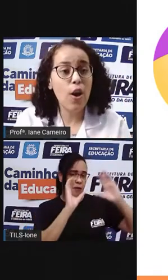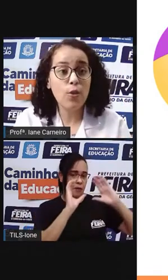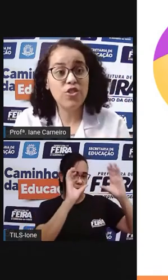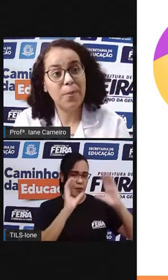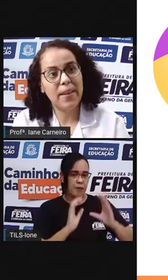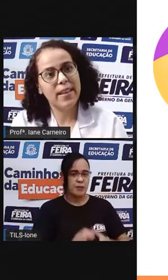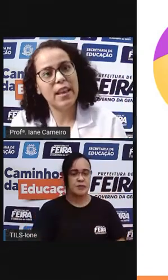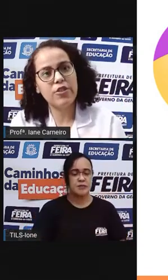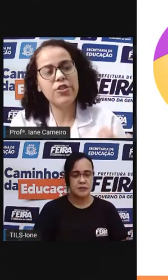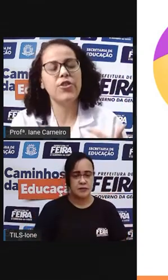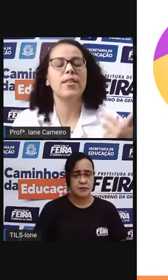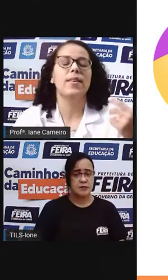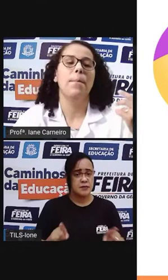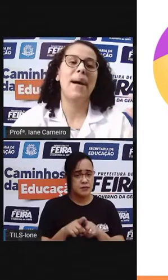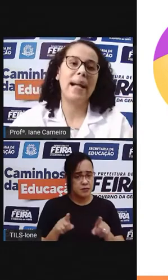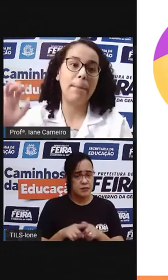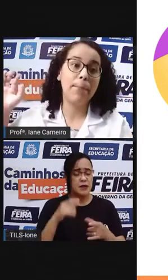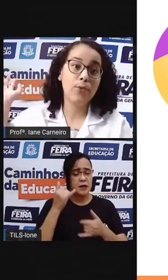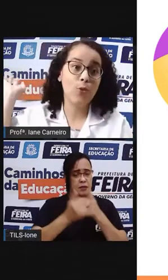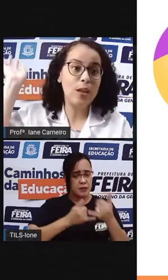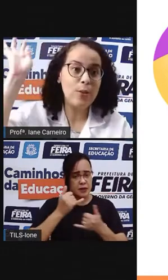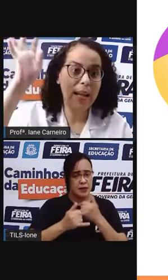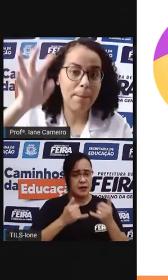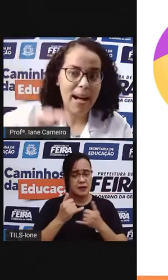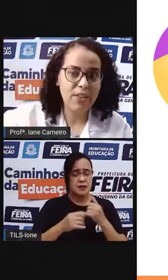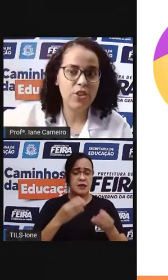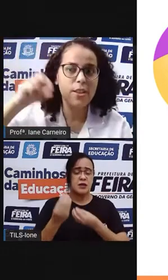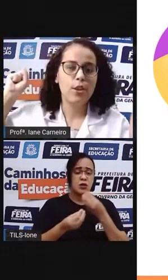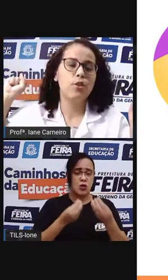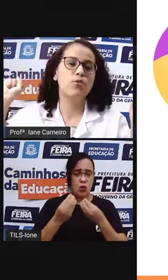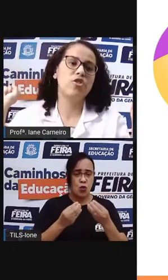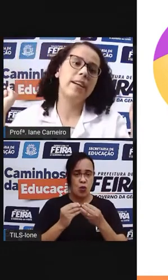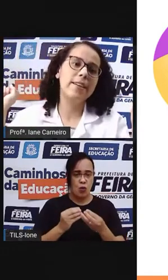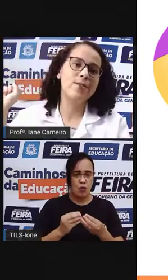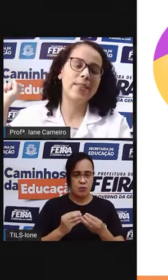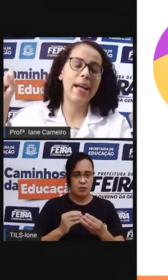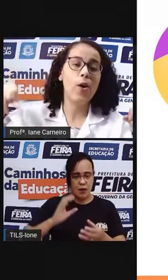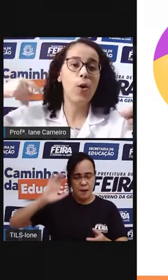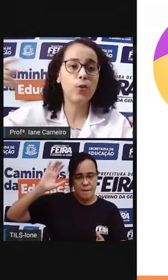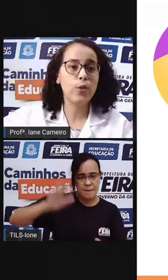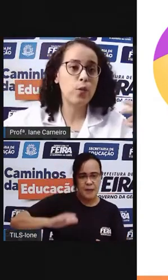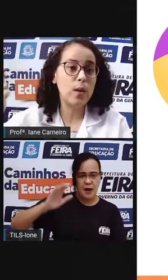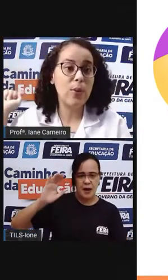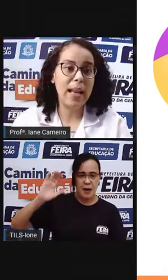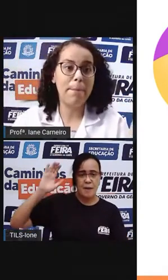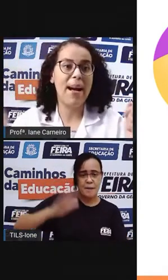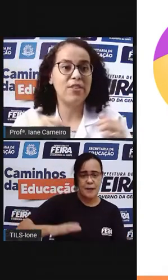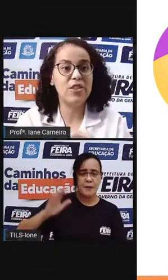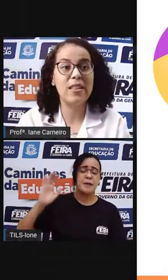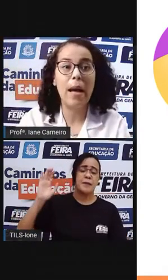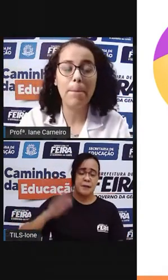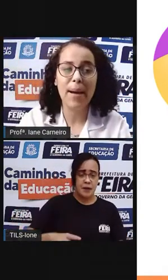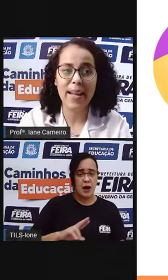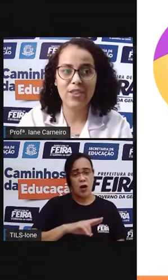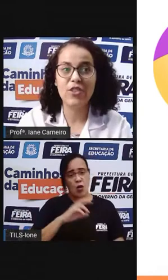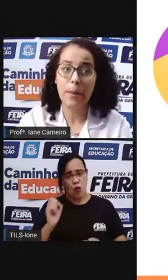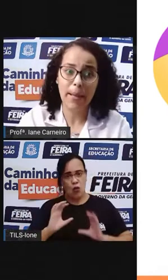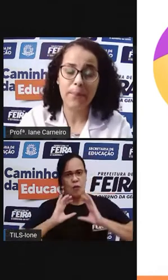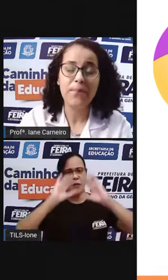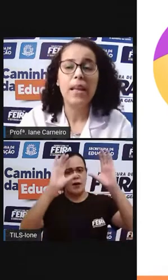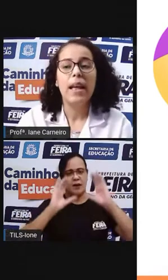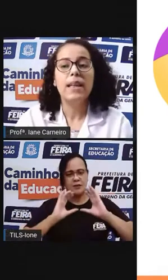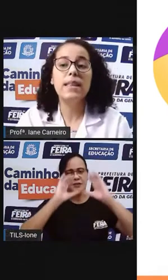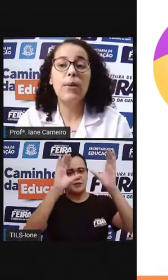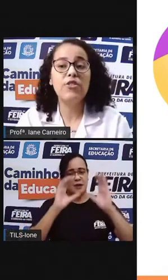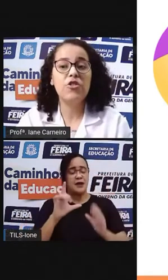Tem jogos também que a gente marca ponto quando ela bate no chão, né? Outros quando ela bate na parede